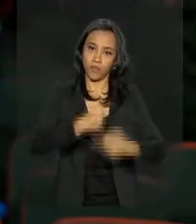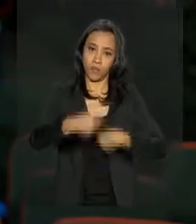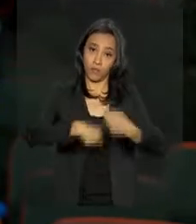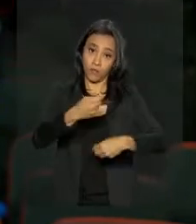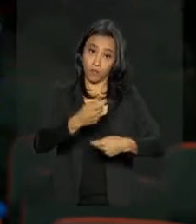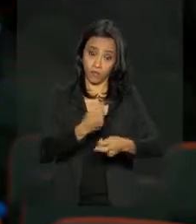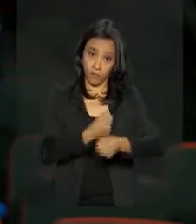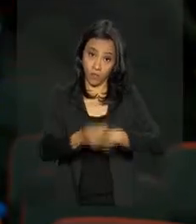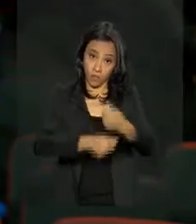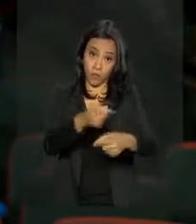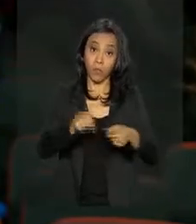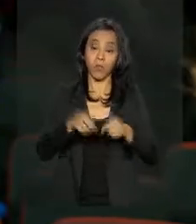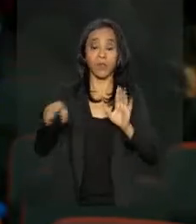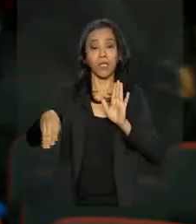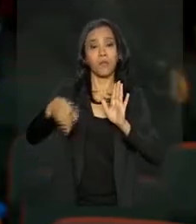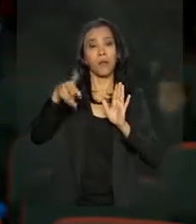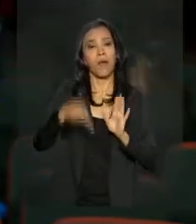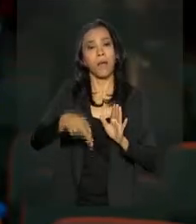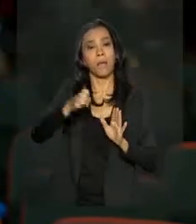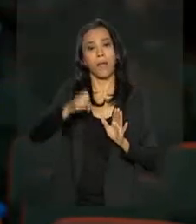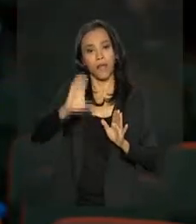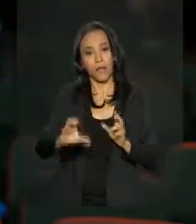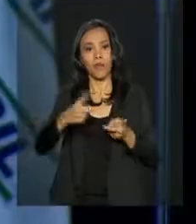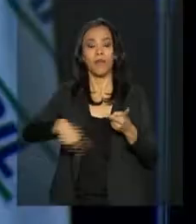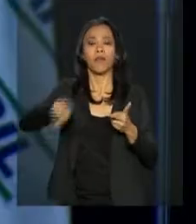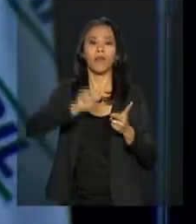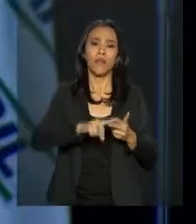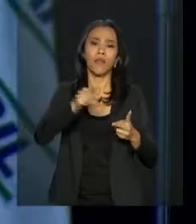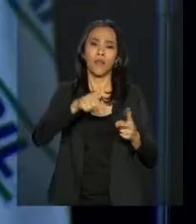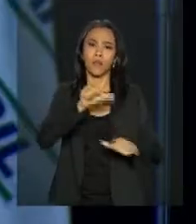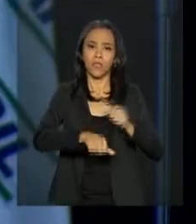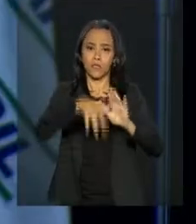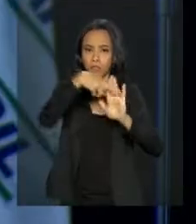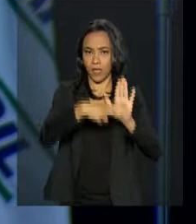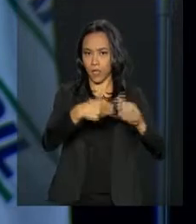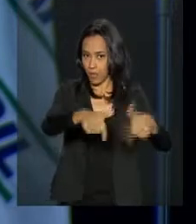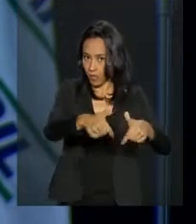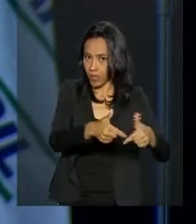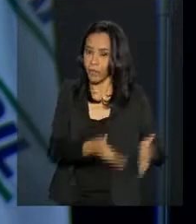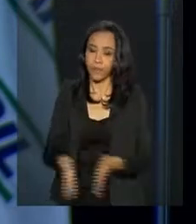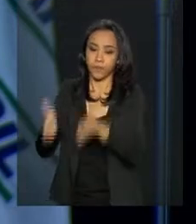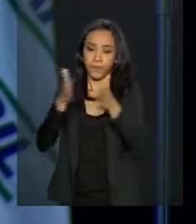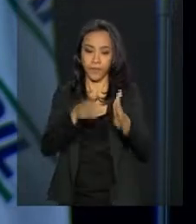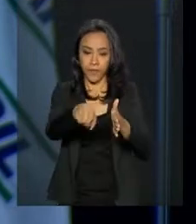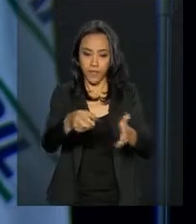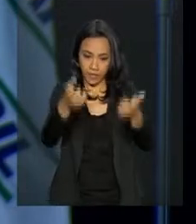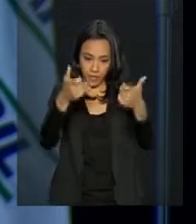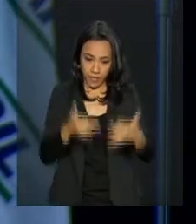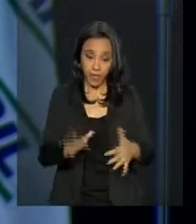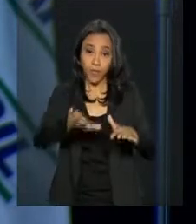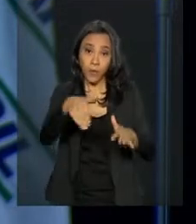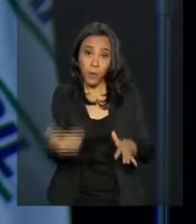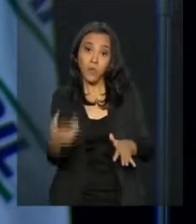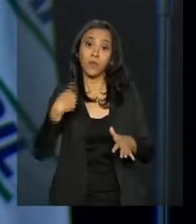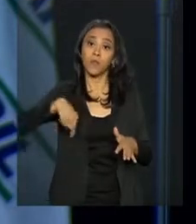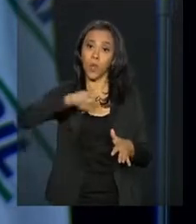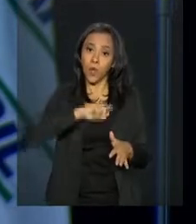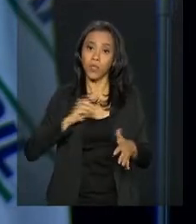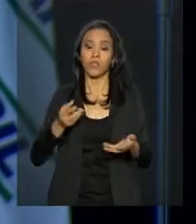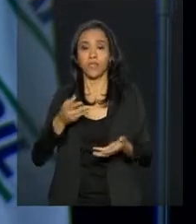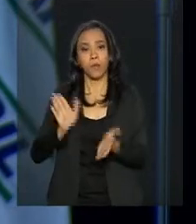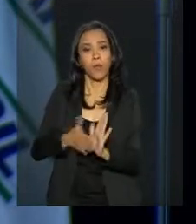teto dos gastos e a modernização trabalhista. No dia que nós lançamos e remetemos ao Congresso Nacional a